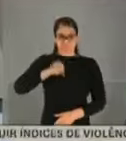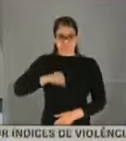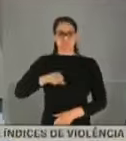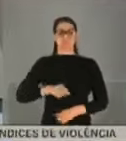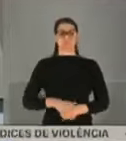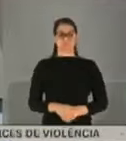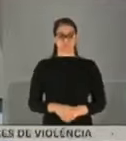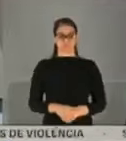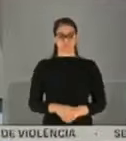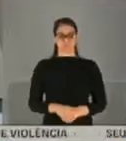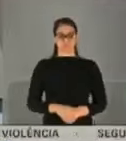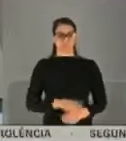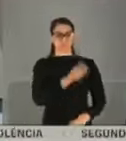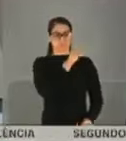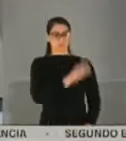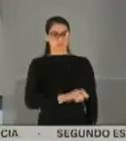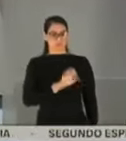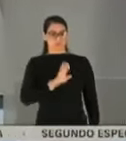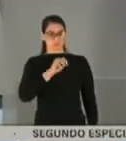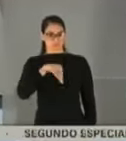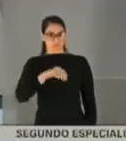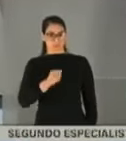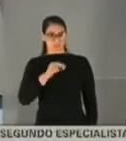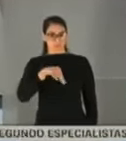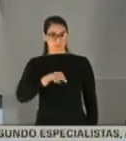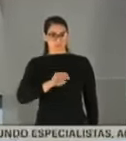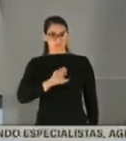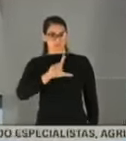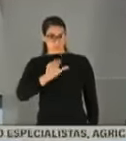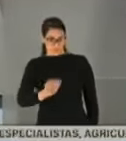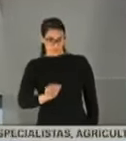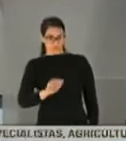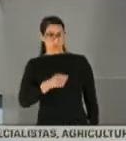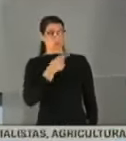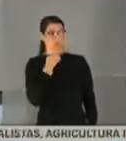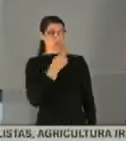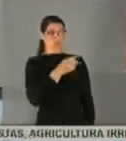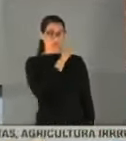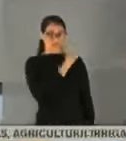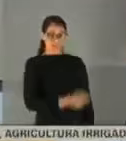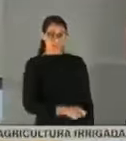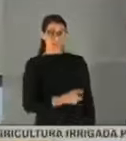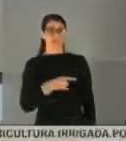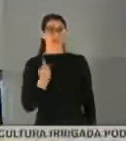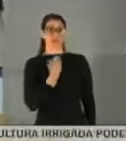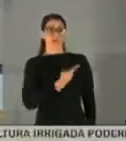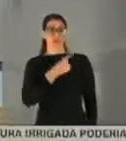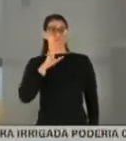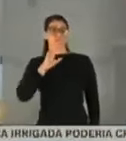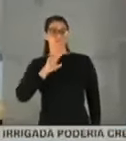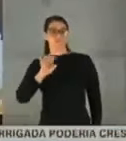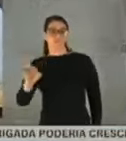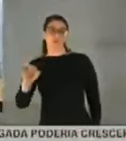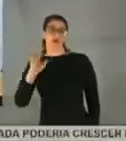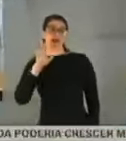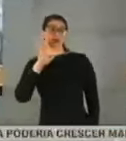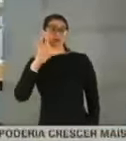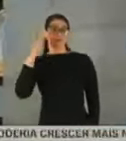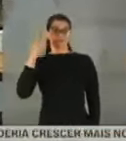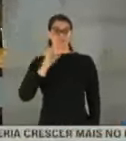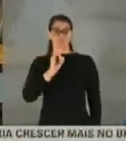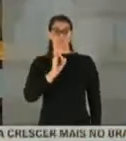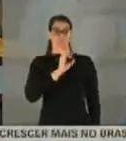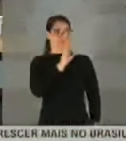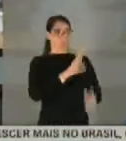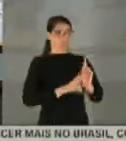investigar. Senhora Emanuele, eu estou falando para a senhora que iremos tomar essas atitudes, caso a senhora